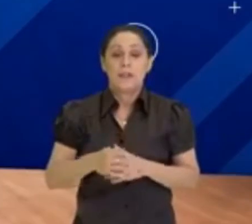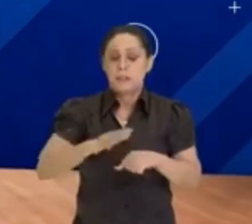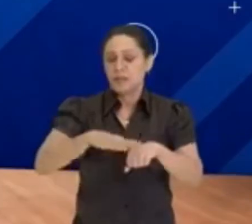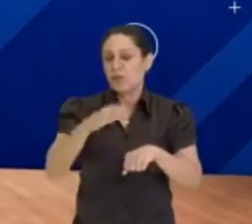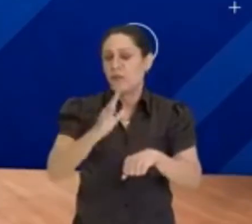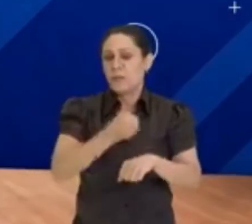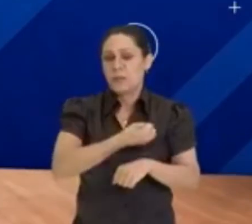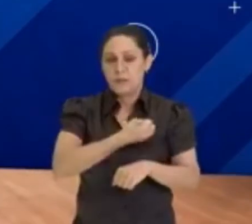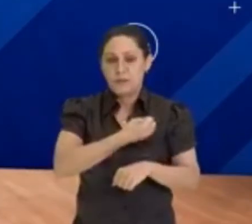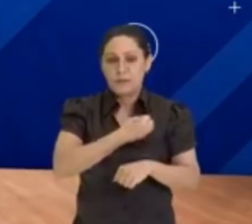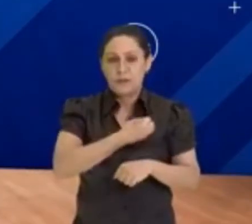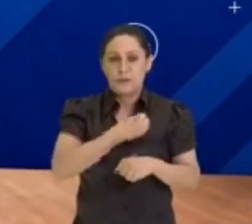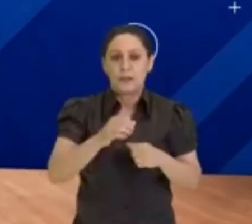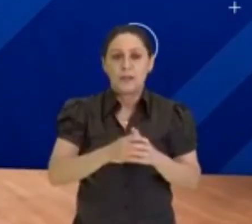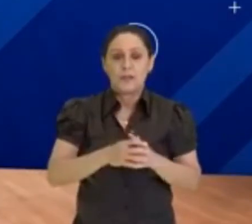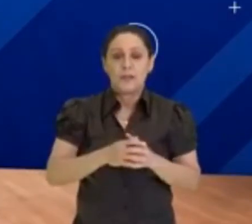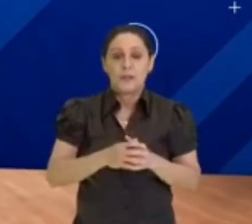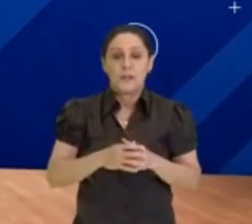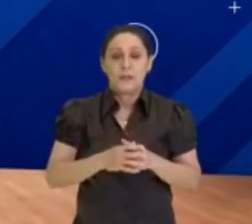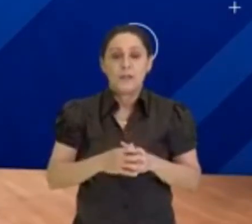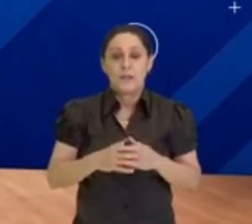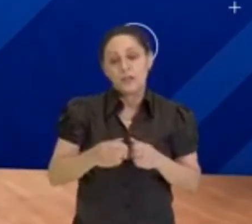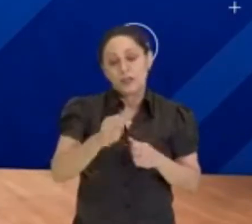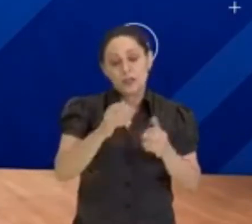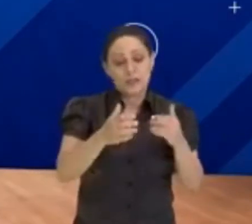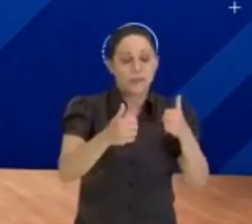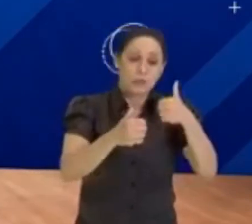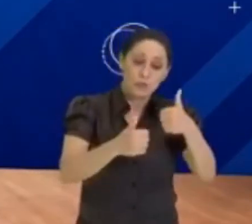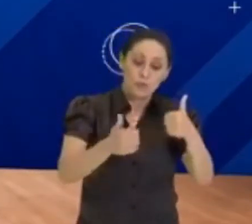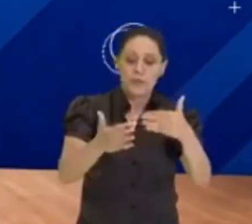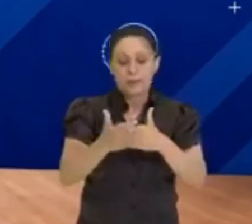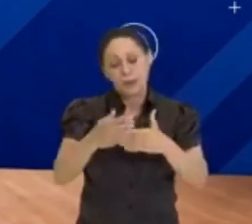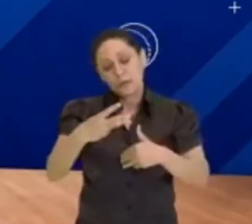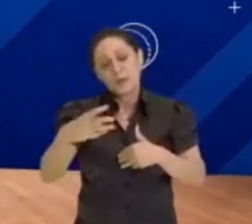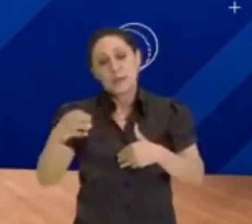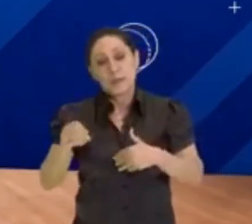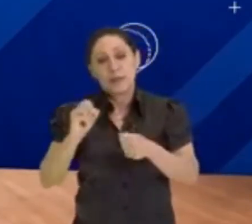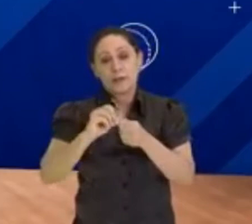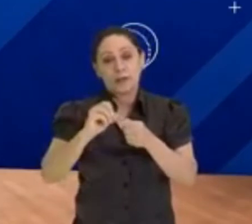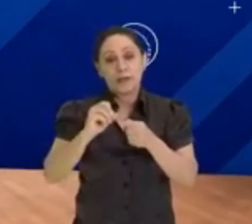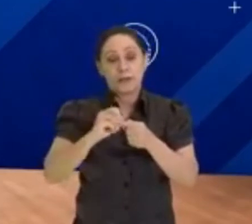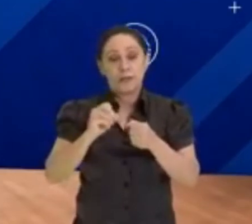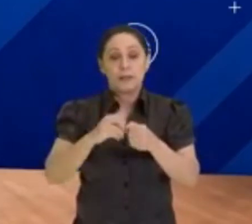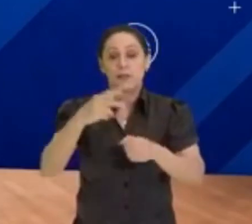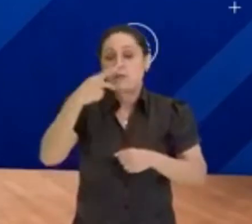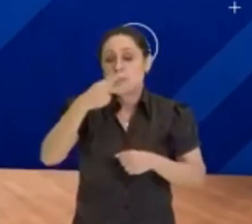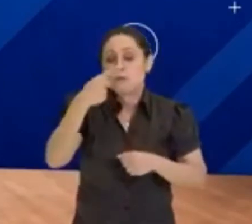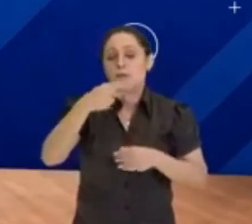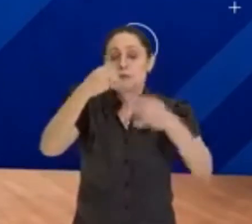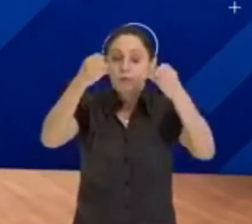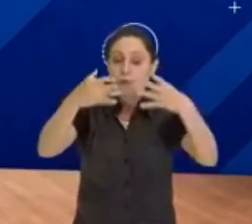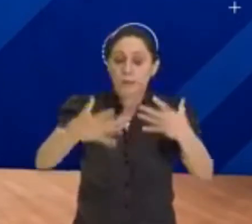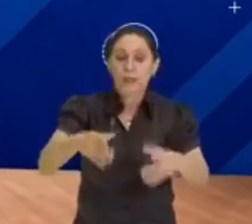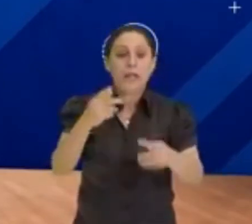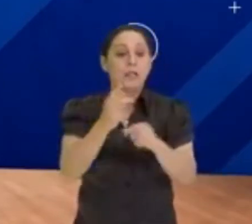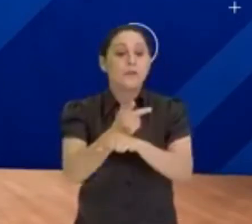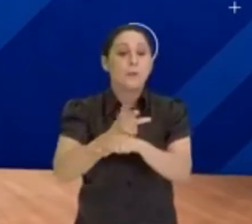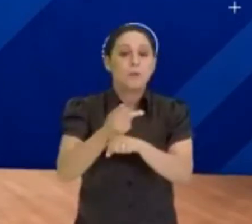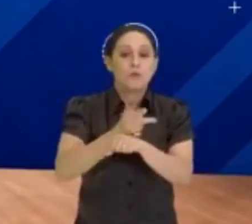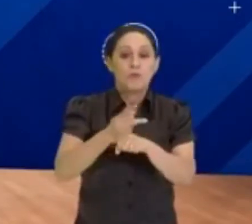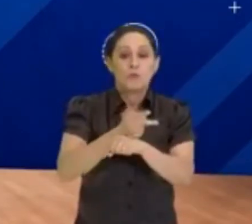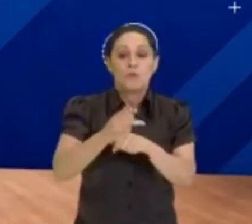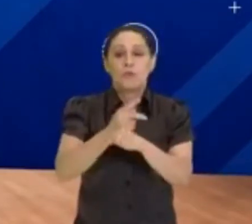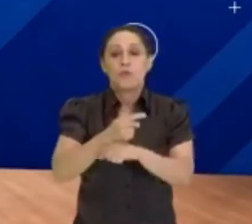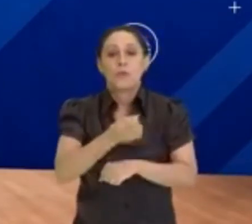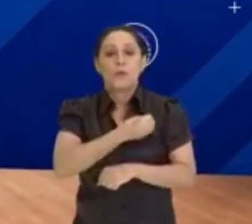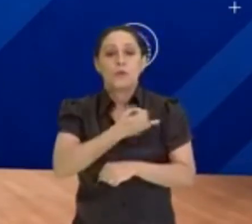a vai fazer com uma aula curtinha até o número 30. Então, já vai fazendo enquanto eu vou falando. E aí, a vai procurar os múltiplos de